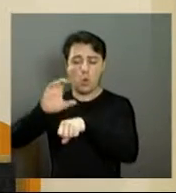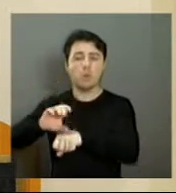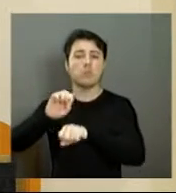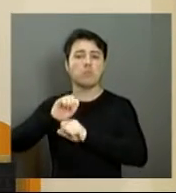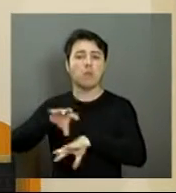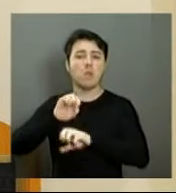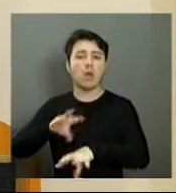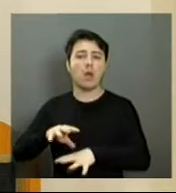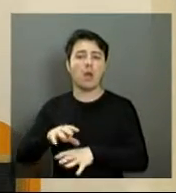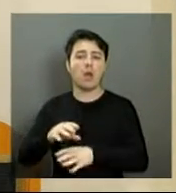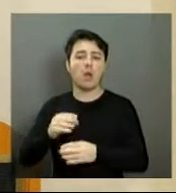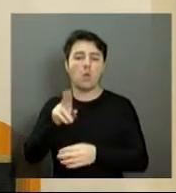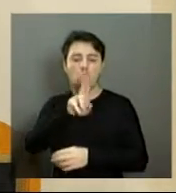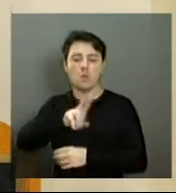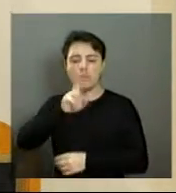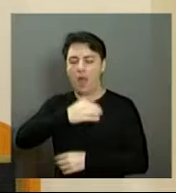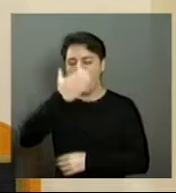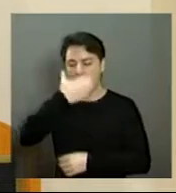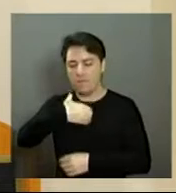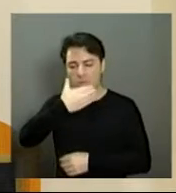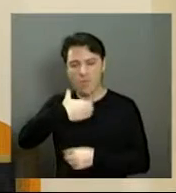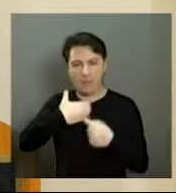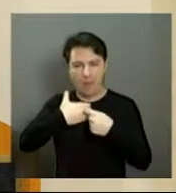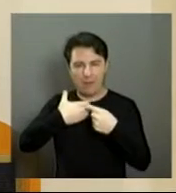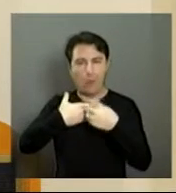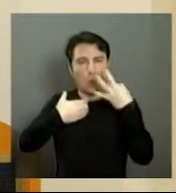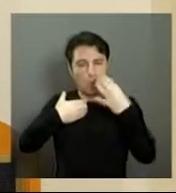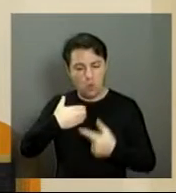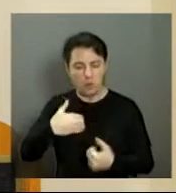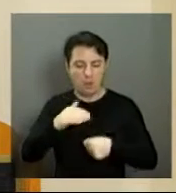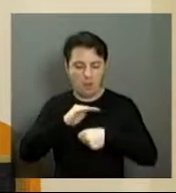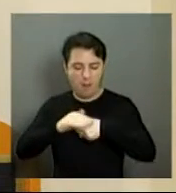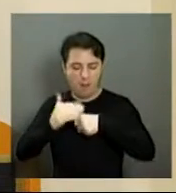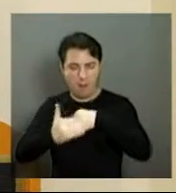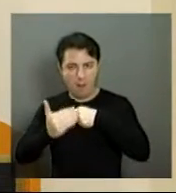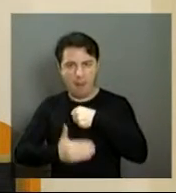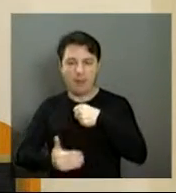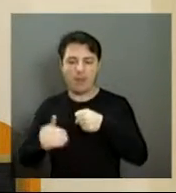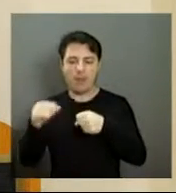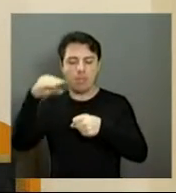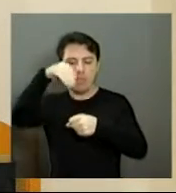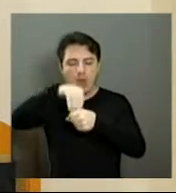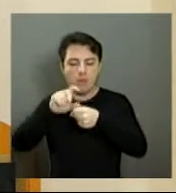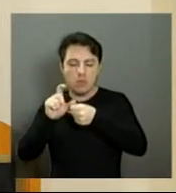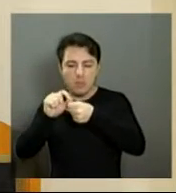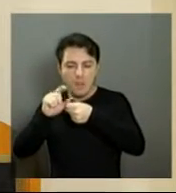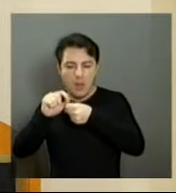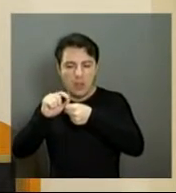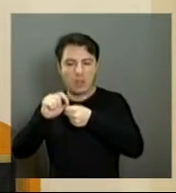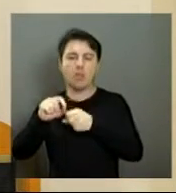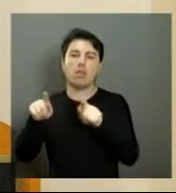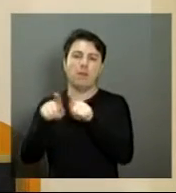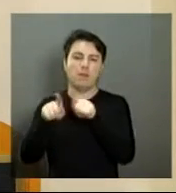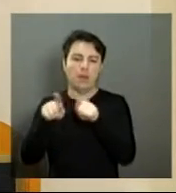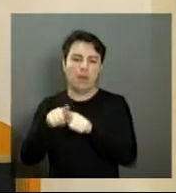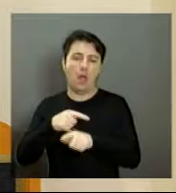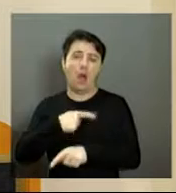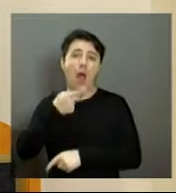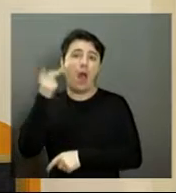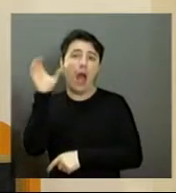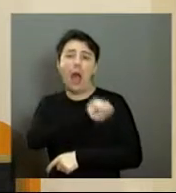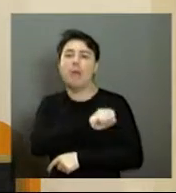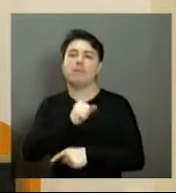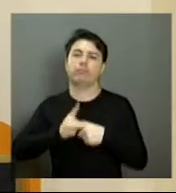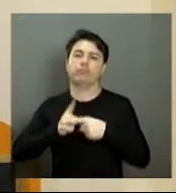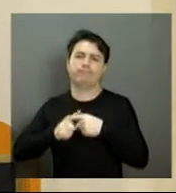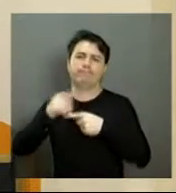como utilizar a fruta por inteiro, seja a casca, a semente, para que as famílias possam ter acesso às suas frutas e nutrientes. Vou correr um pouquinho, senão não vai dar tempo de